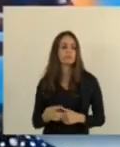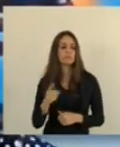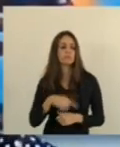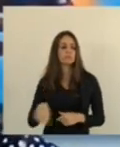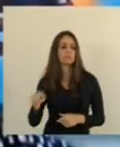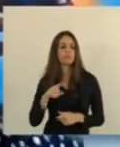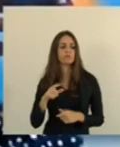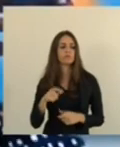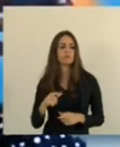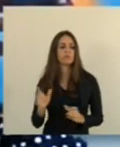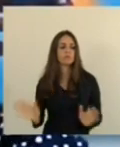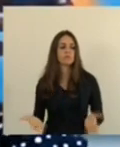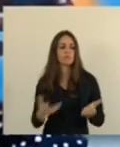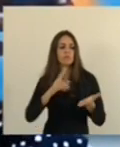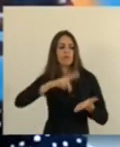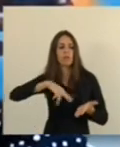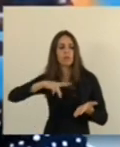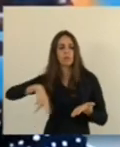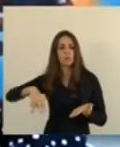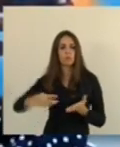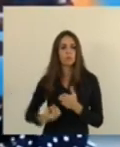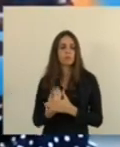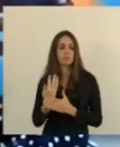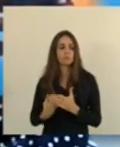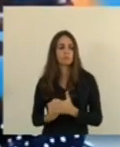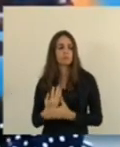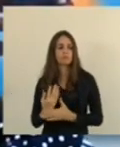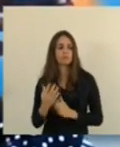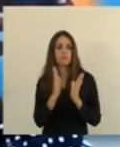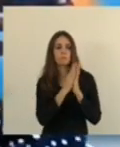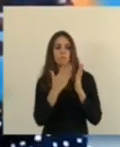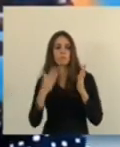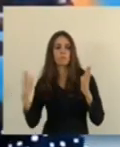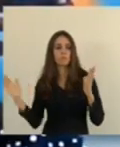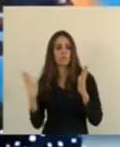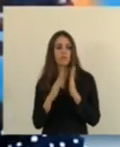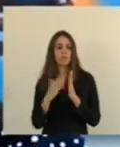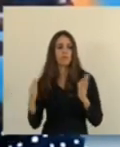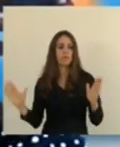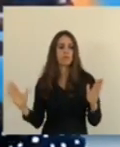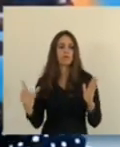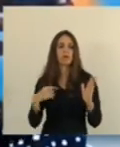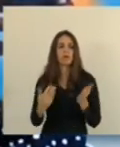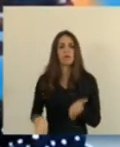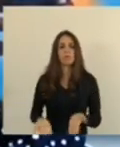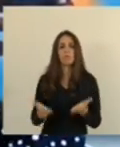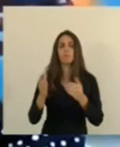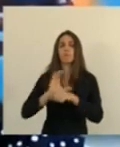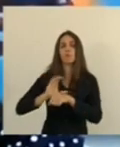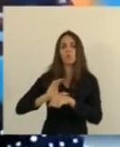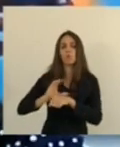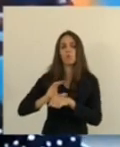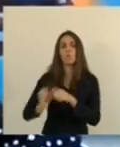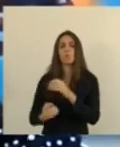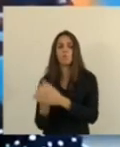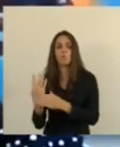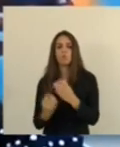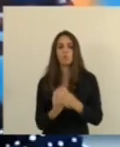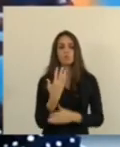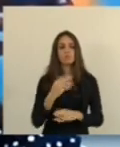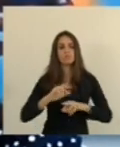divulgar e incentivar da leitura e a criação de bibliotecas, promover concursos, enfim,